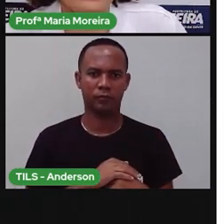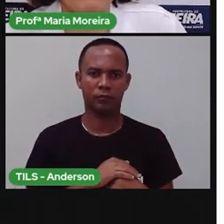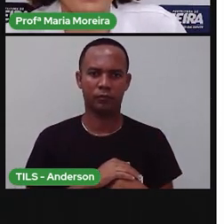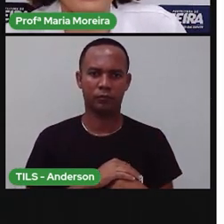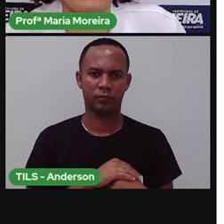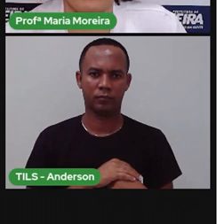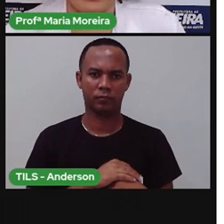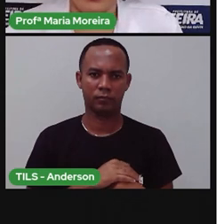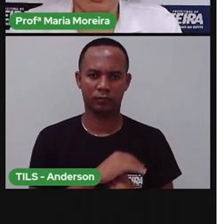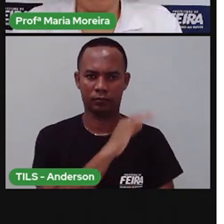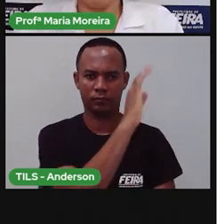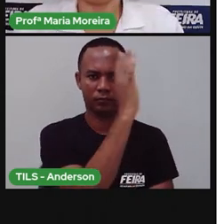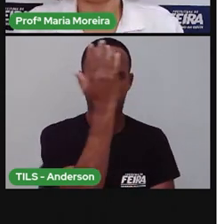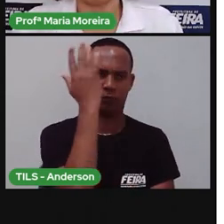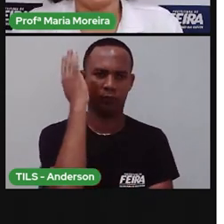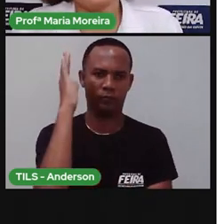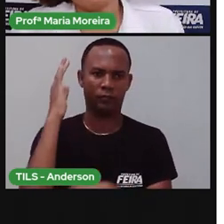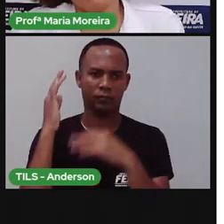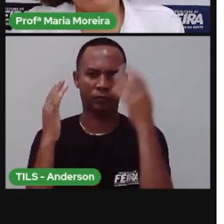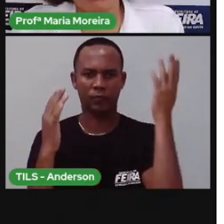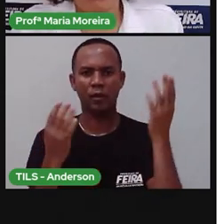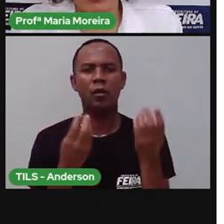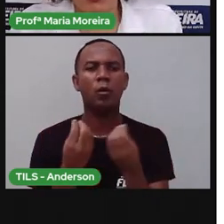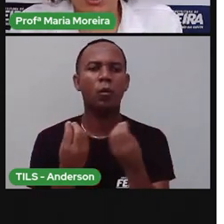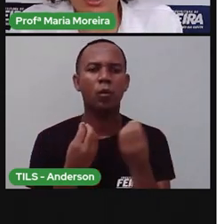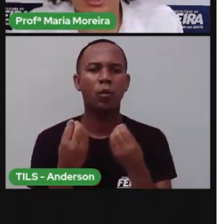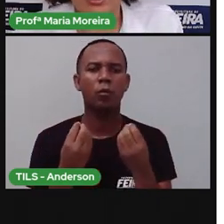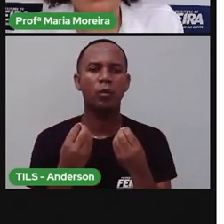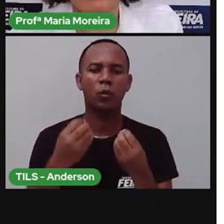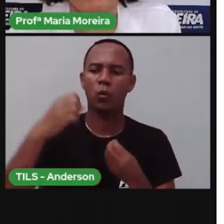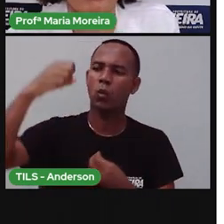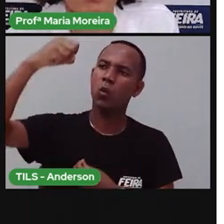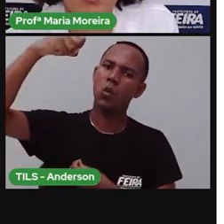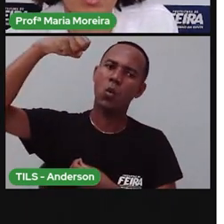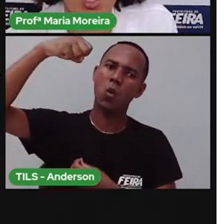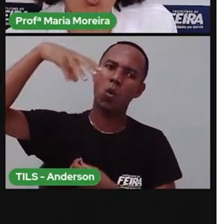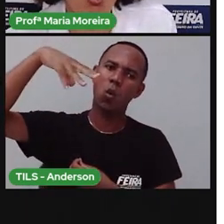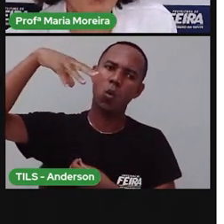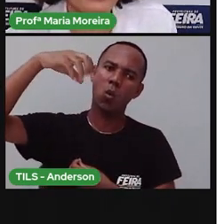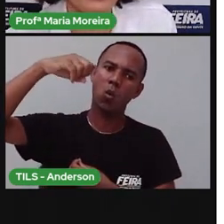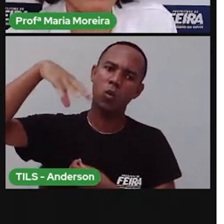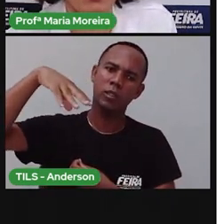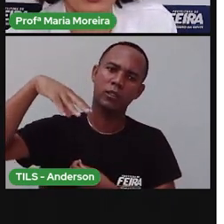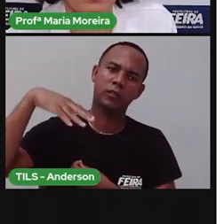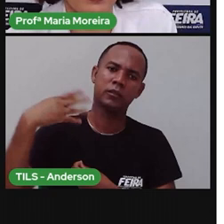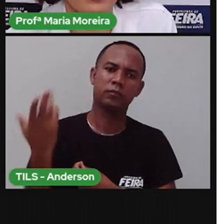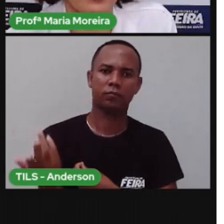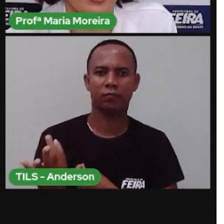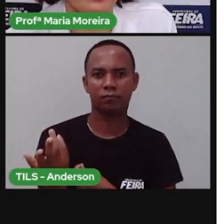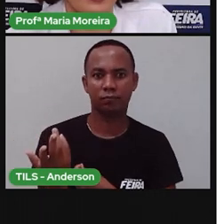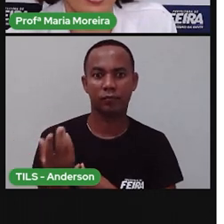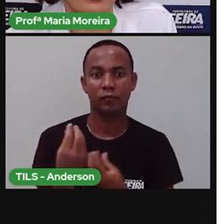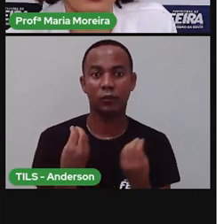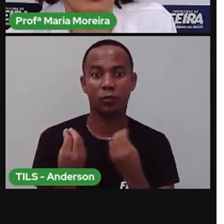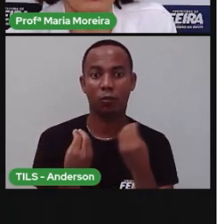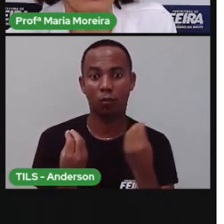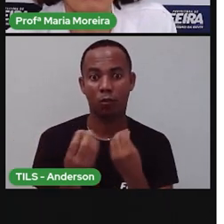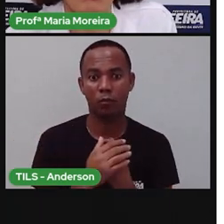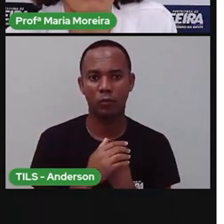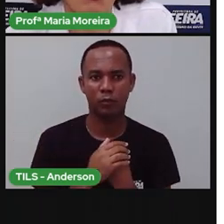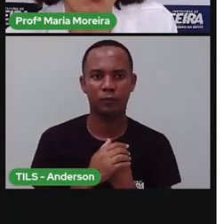As plantas, por exemplo, elas se relacionam com a luz, né? Como assim, plantas se